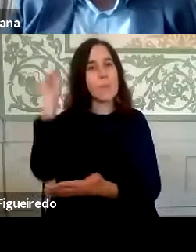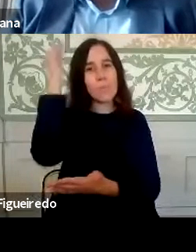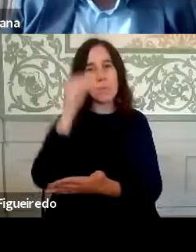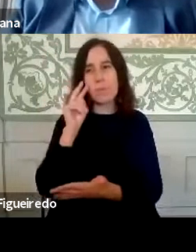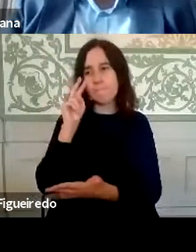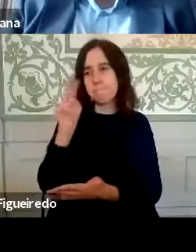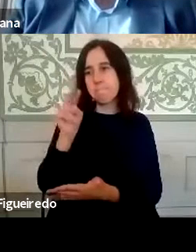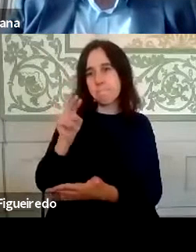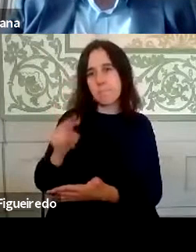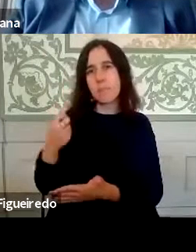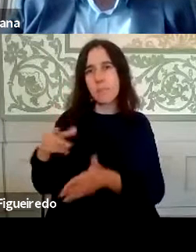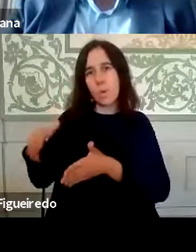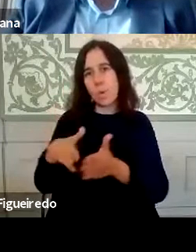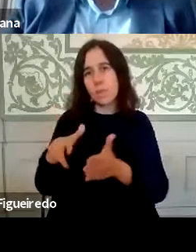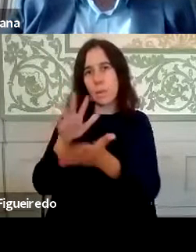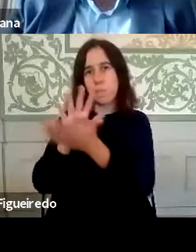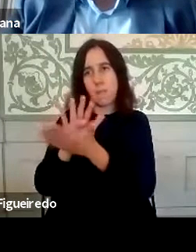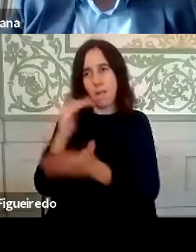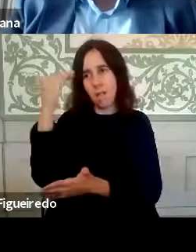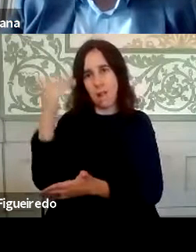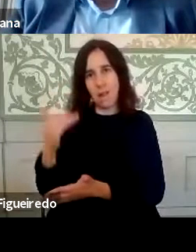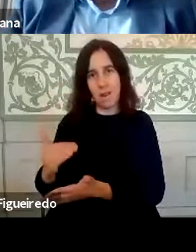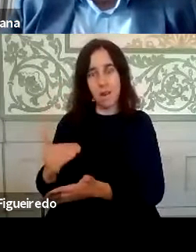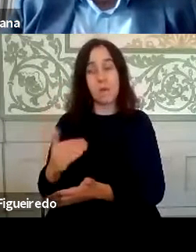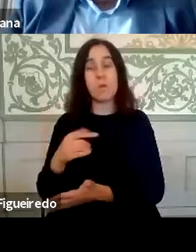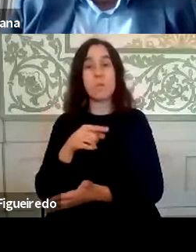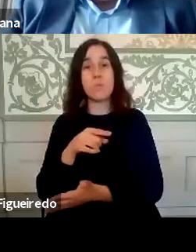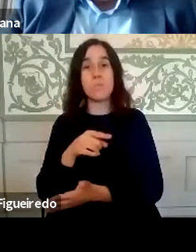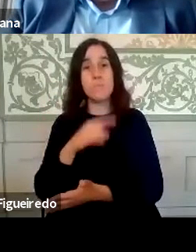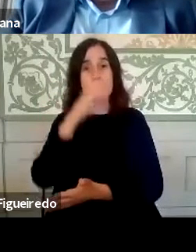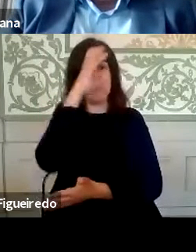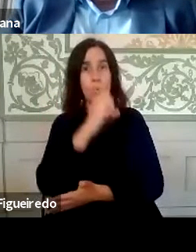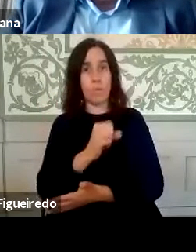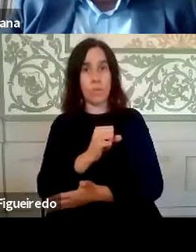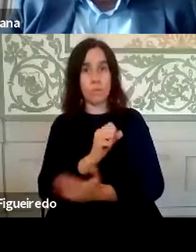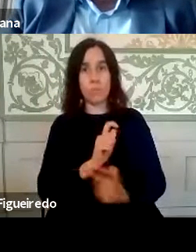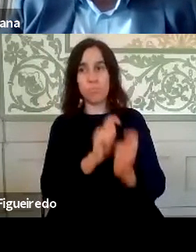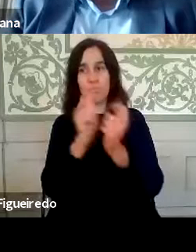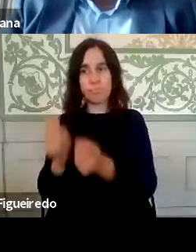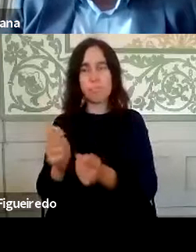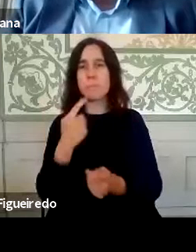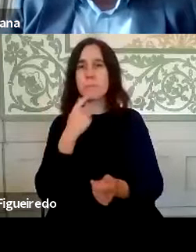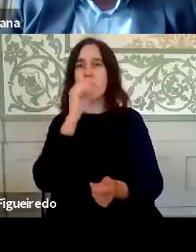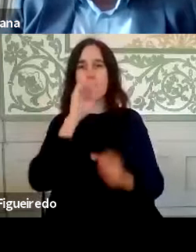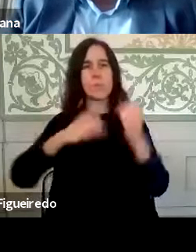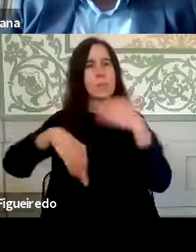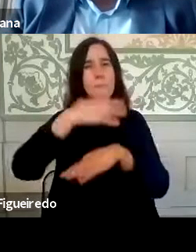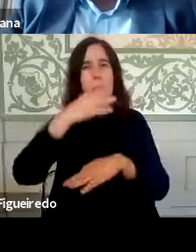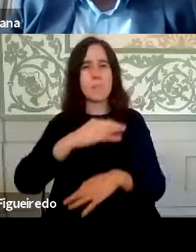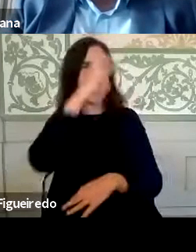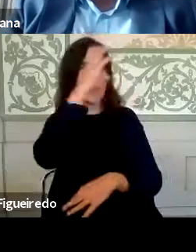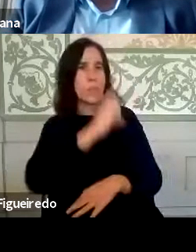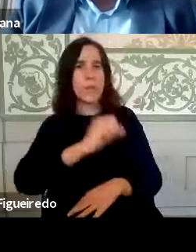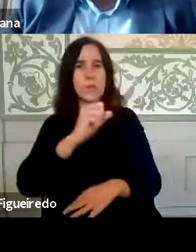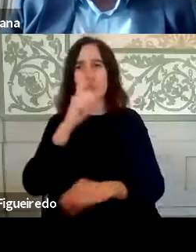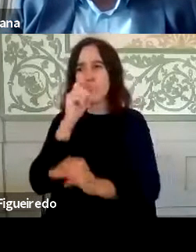um conjunto de orientações que vão sendo emanadas do Governo, e percebe-se que toda a sociedade, desde o Governo, até os trabalhadores, até